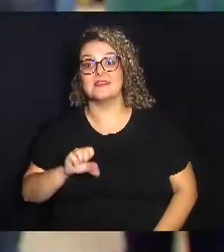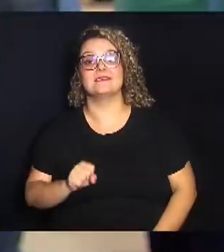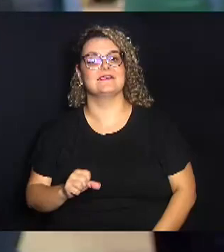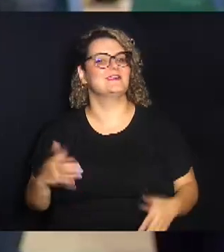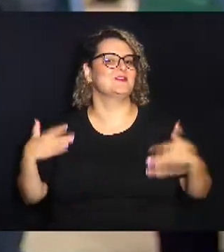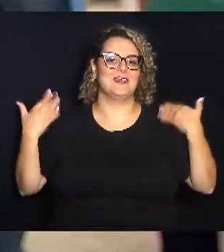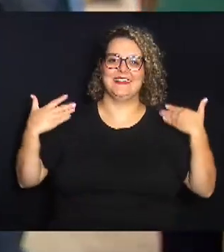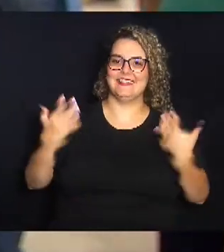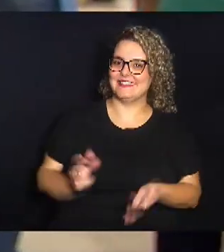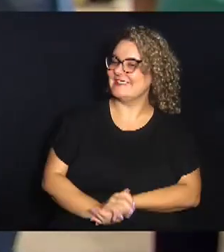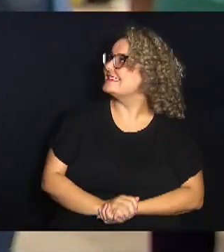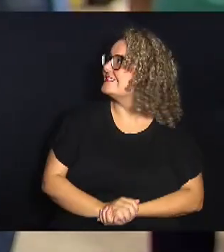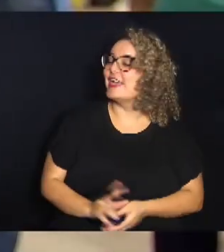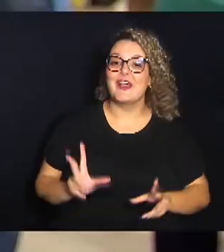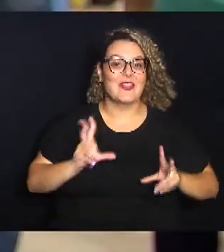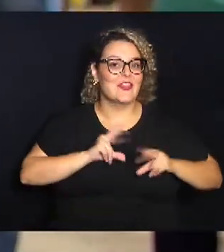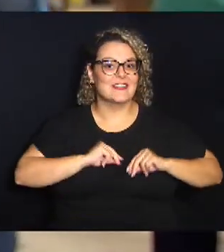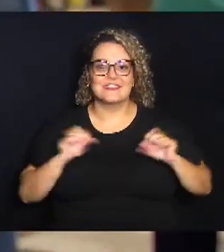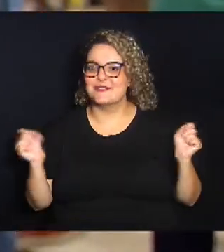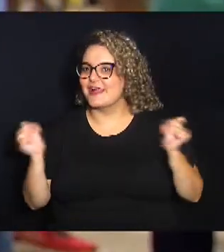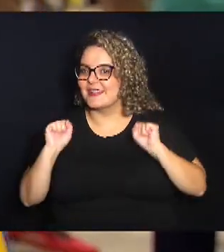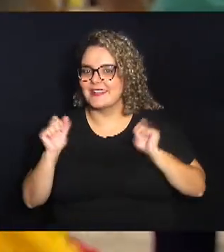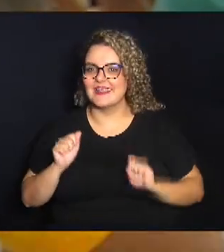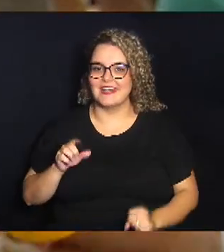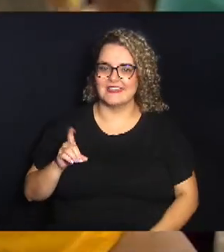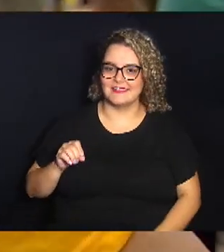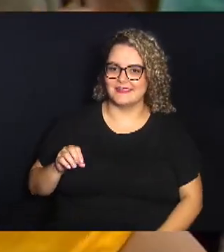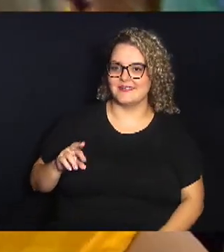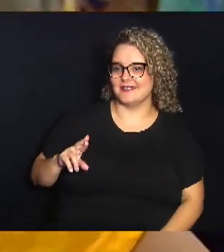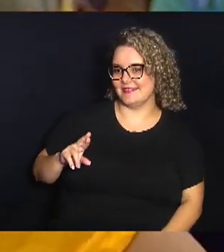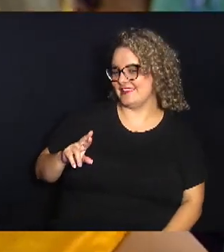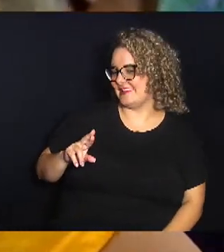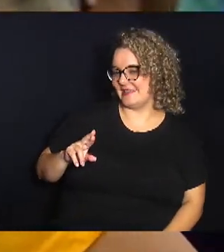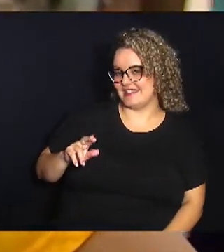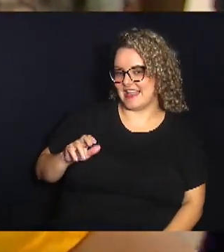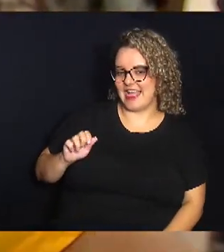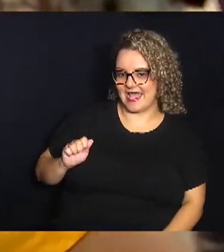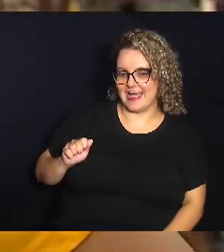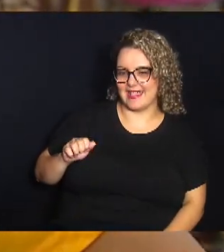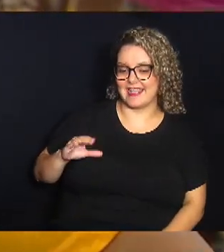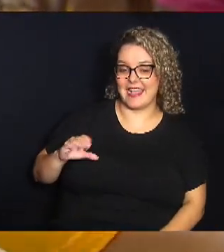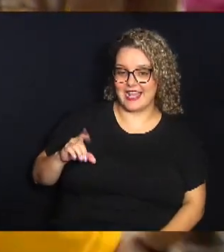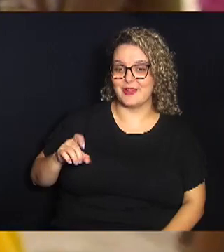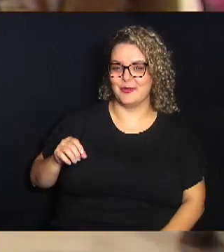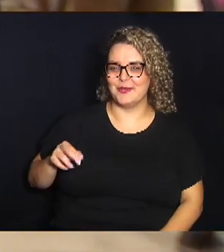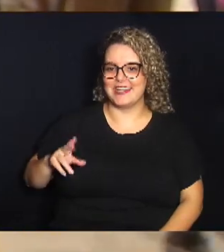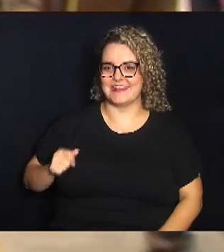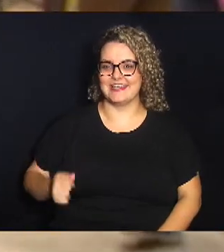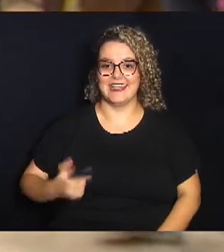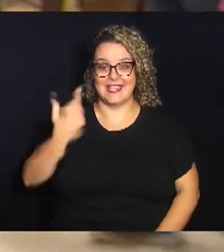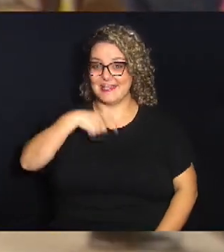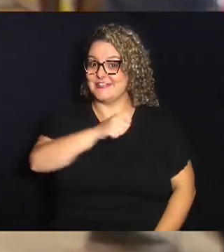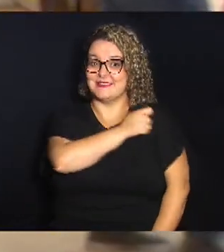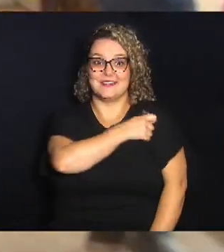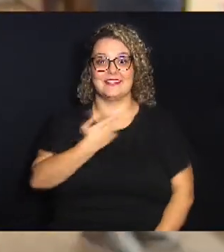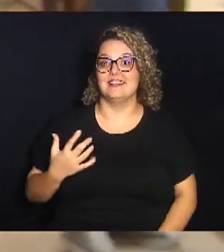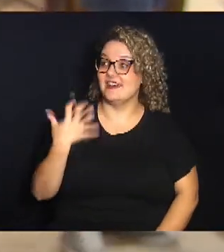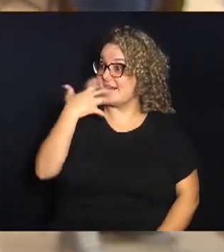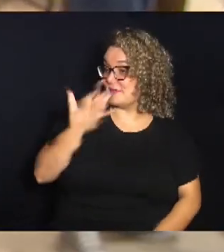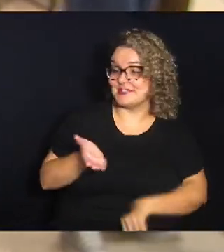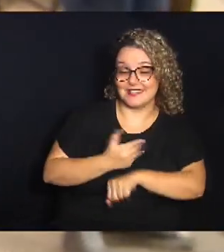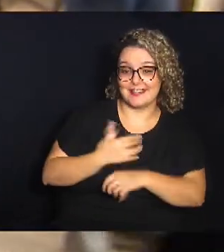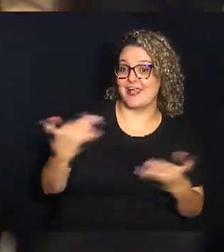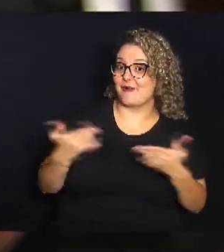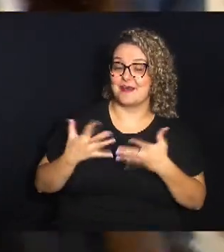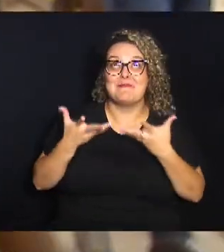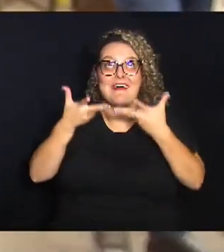alegria. Cara, eu estou adorando a calorada, eu já era apaixonada pela Unicamp, agora que eu sou aluna, eu estou extremamente encantada. Como você